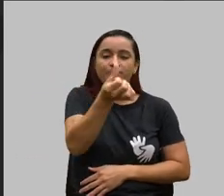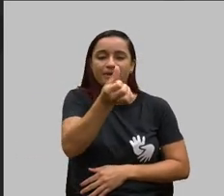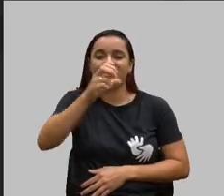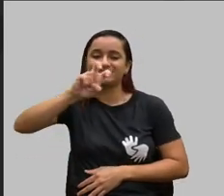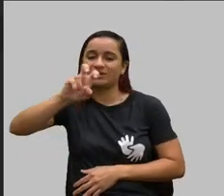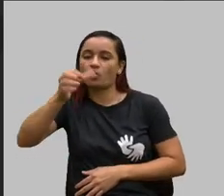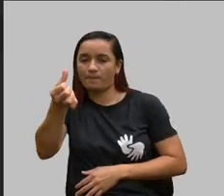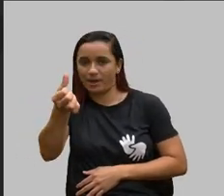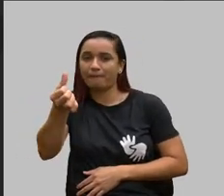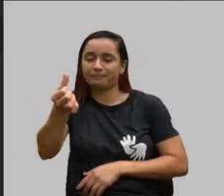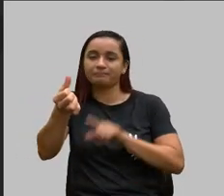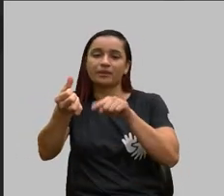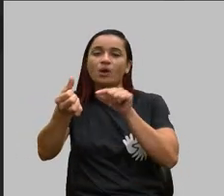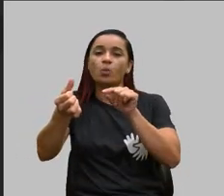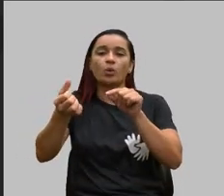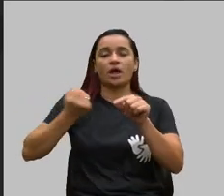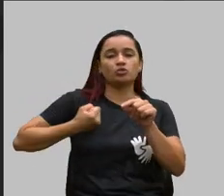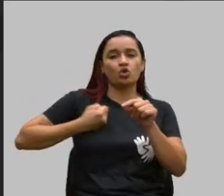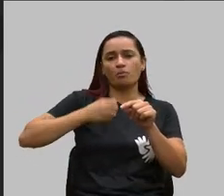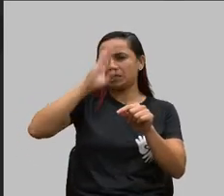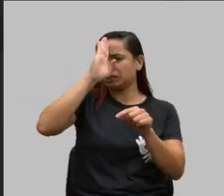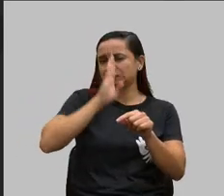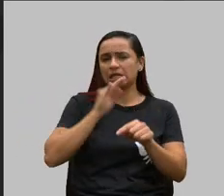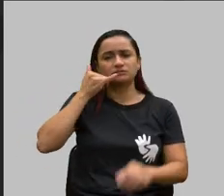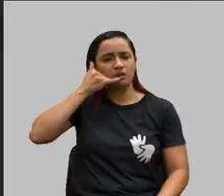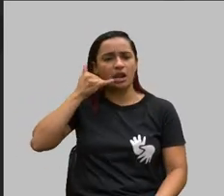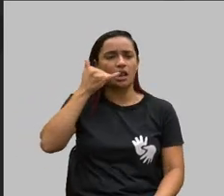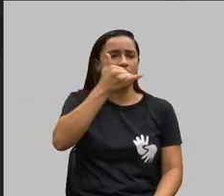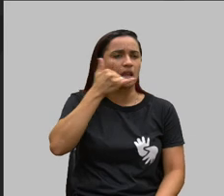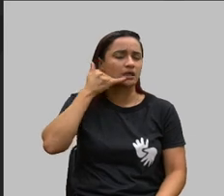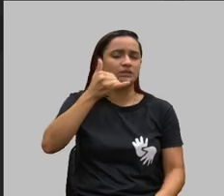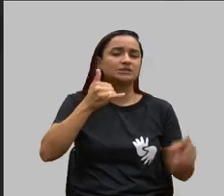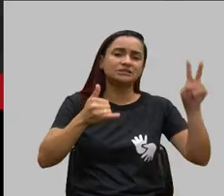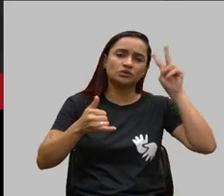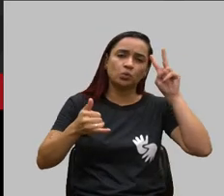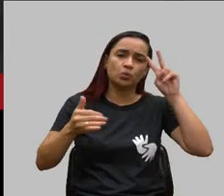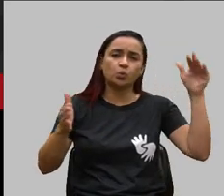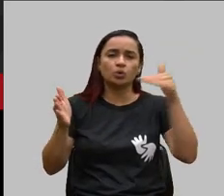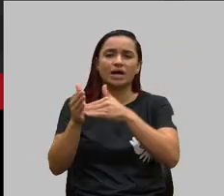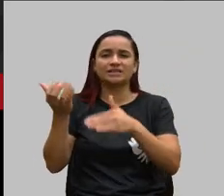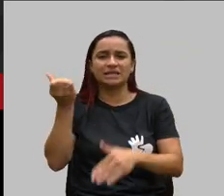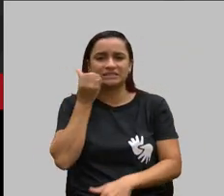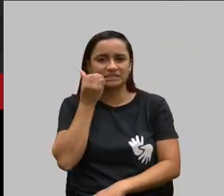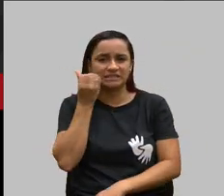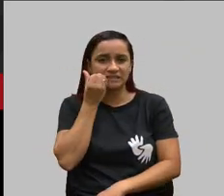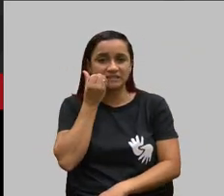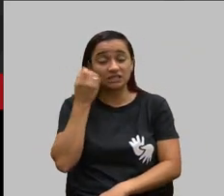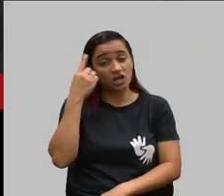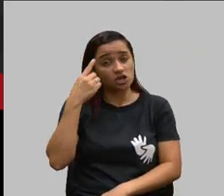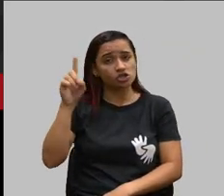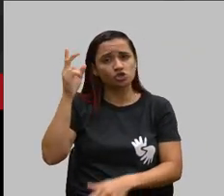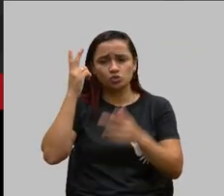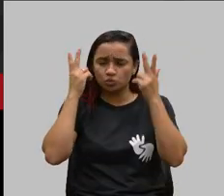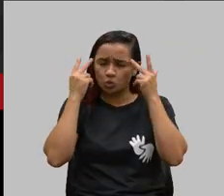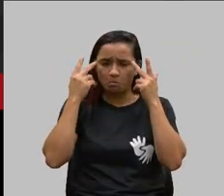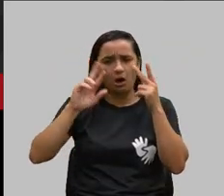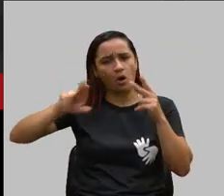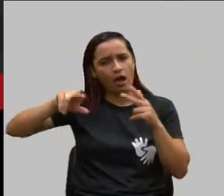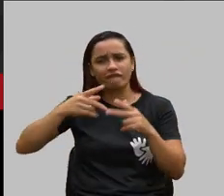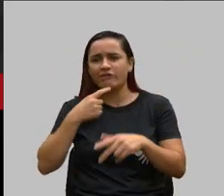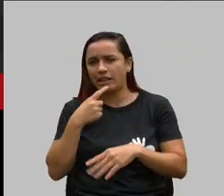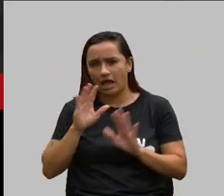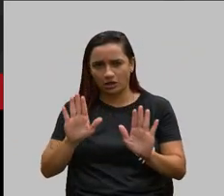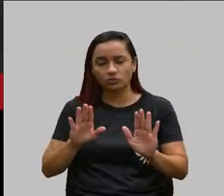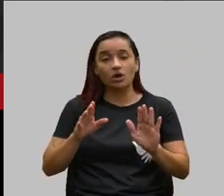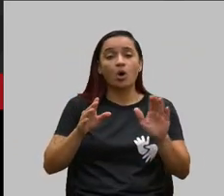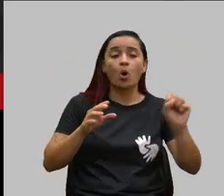é uma ligação gratuita que pode ser feita segunda ou sexta-feira em dias normais, vão ser feriados, das 8 da manhã até as 20